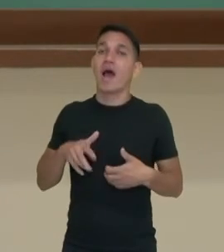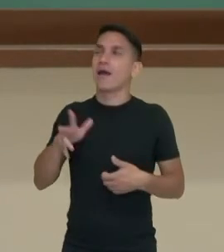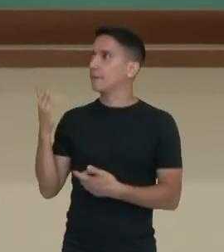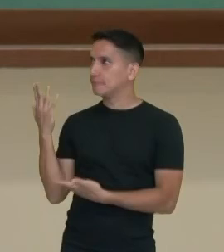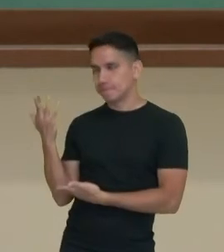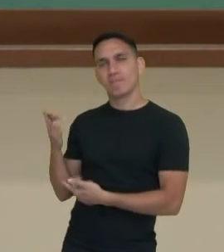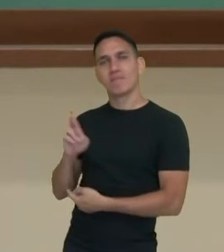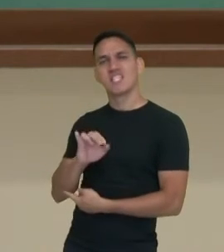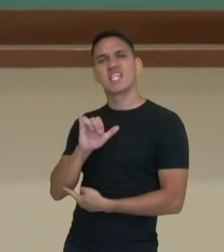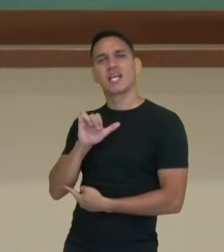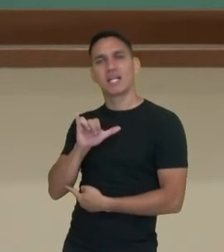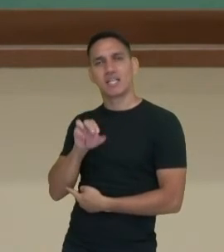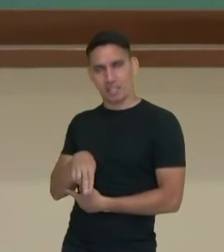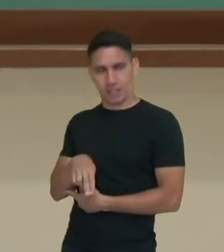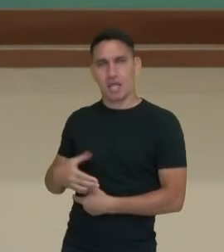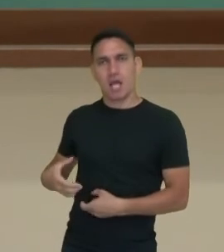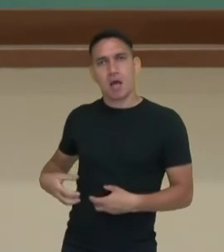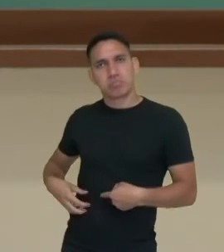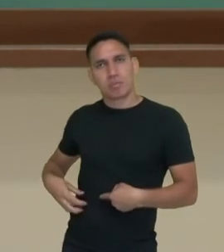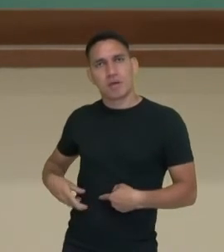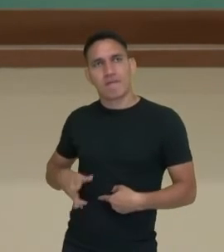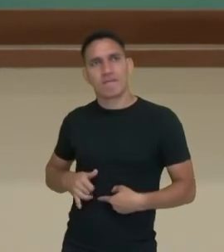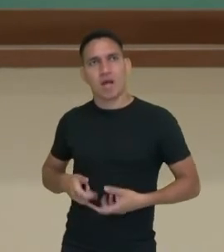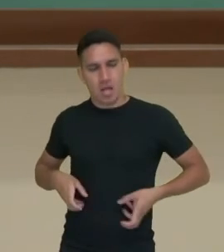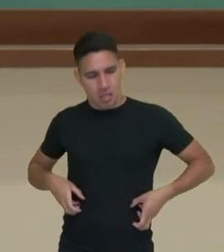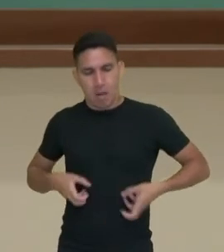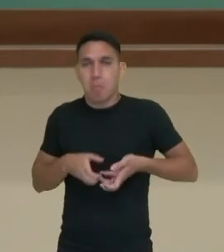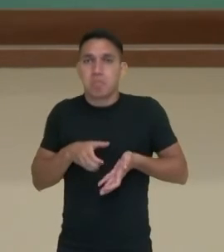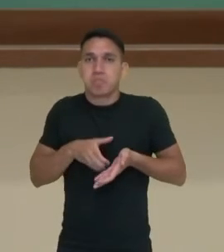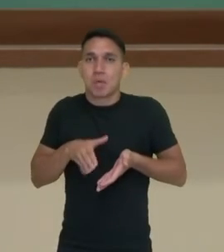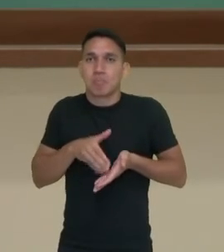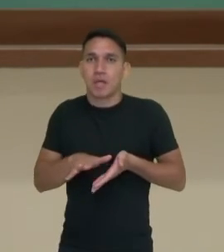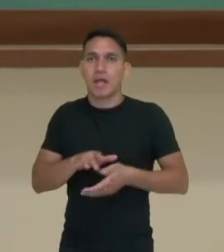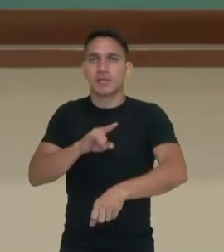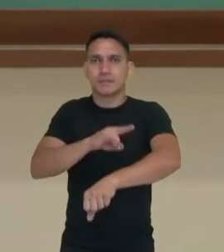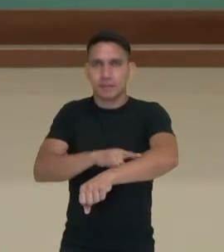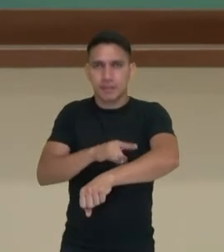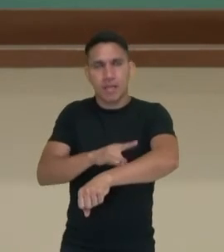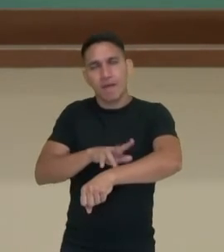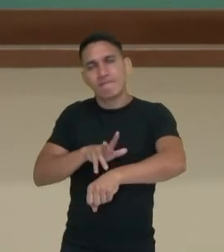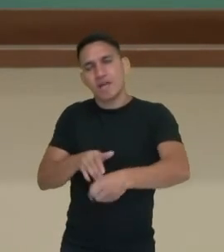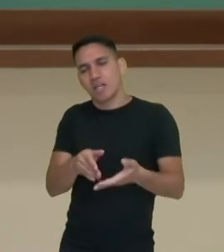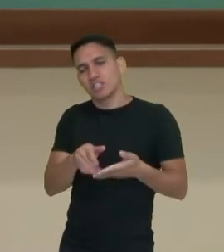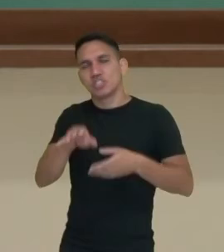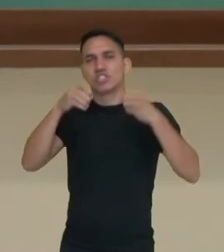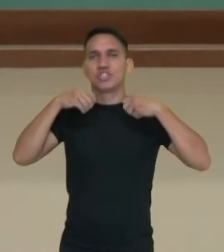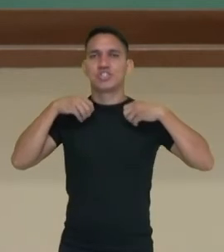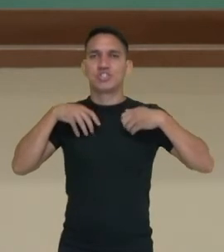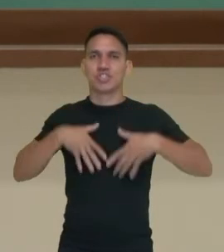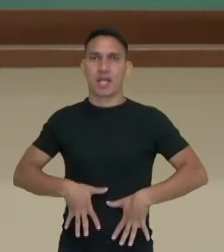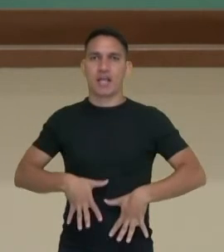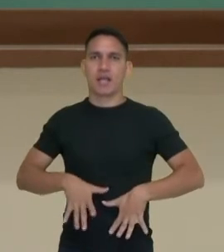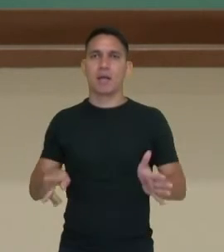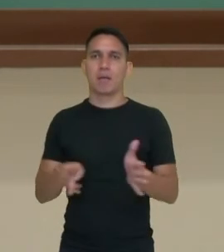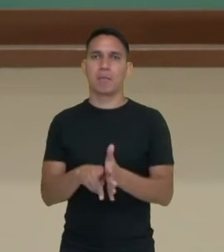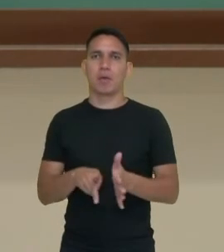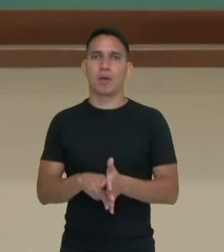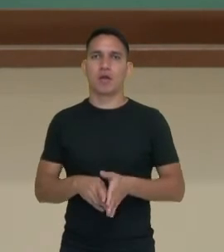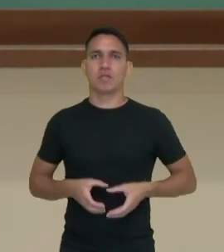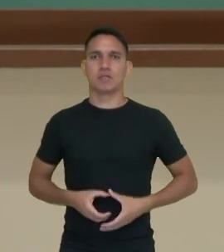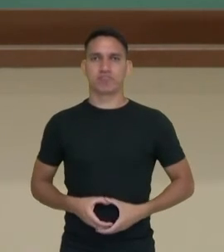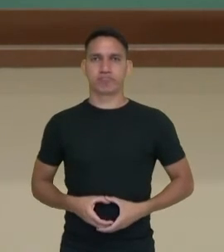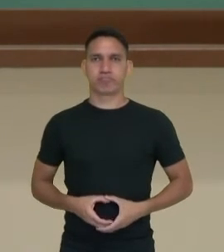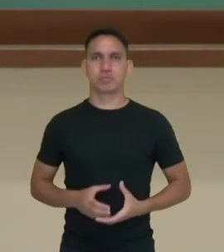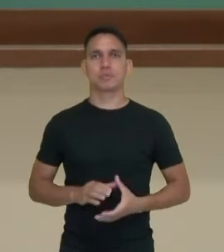Então, os rins vão filtrar esse sangue, tá? Vão produzir a urina, que vai ser posteriormente eliminada através da bexiga